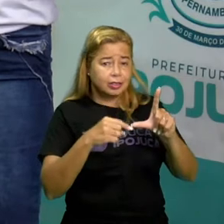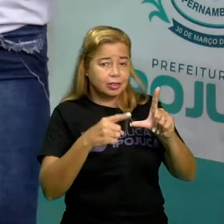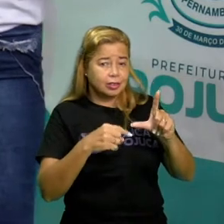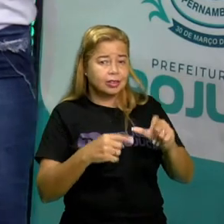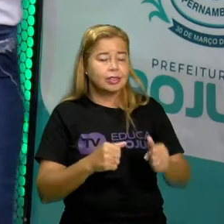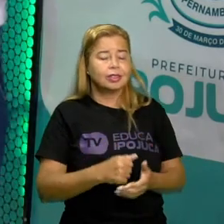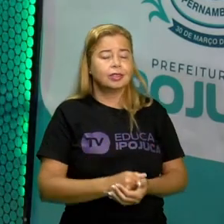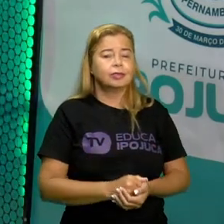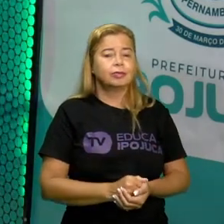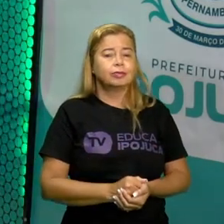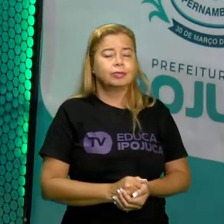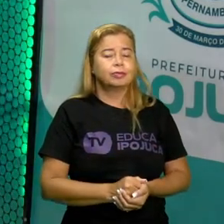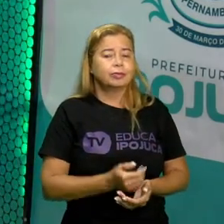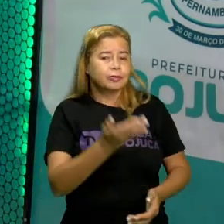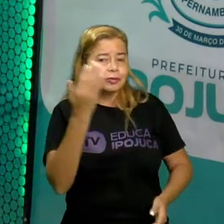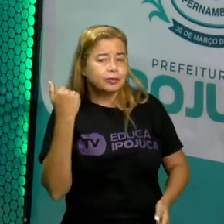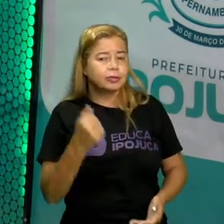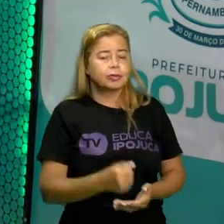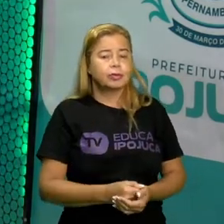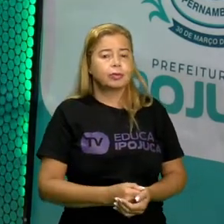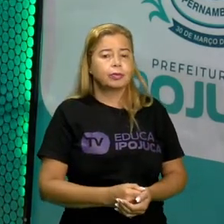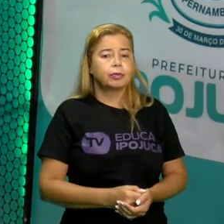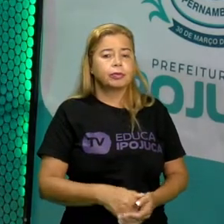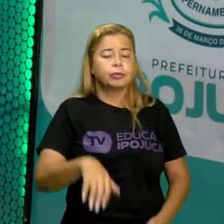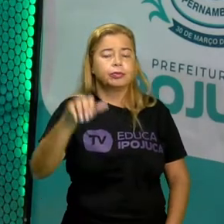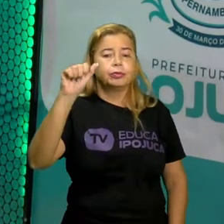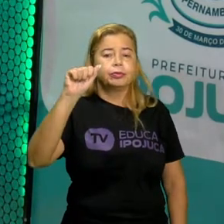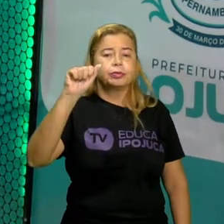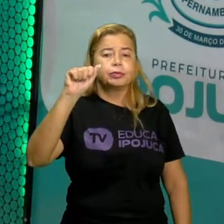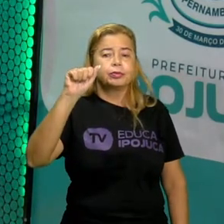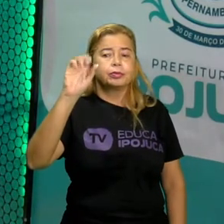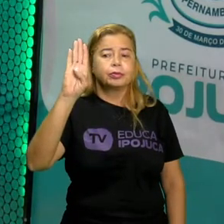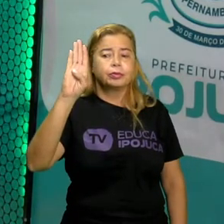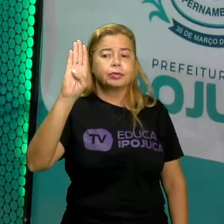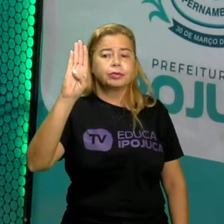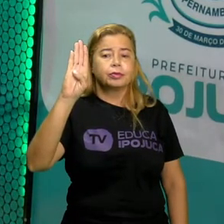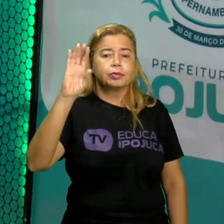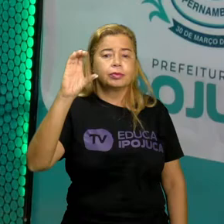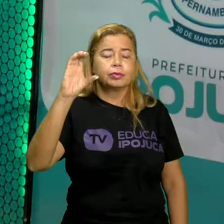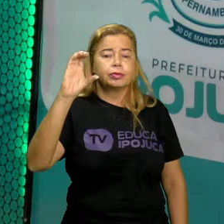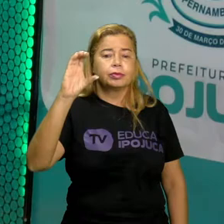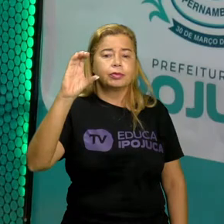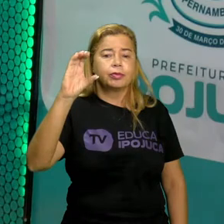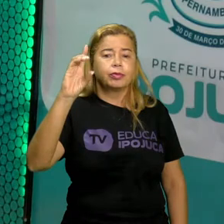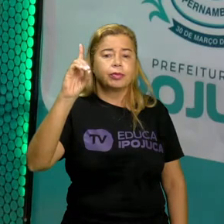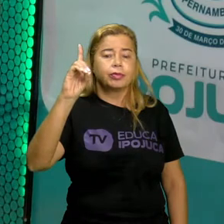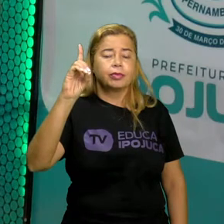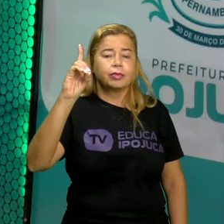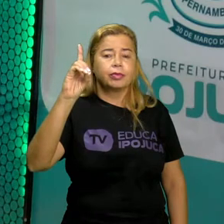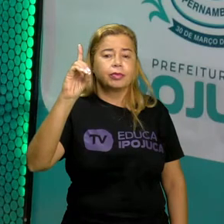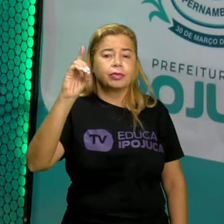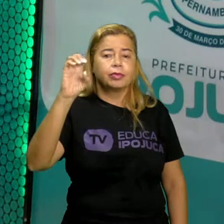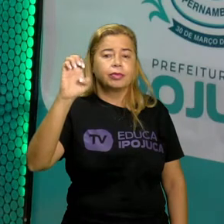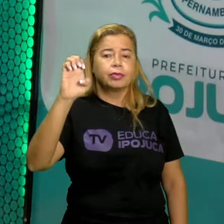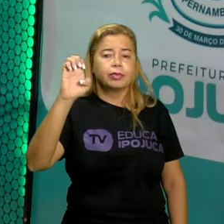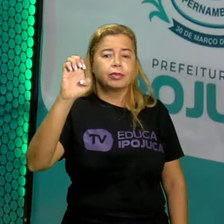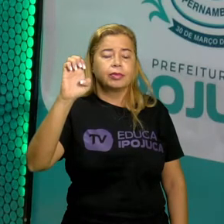alfabeto vamos lá nós temos aqui A B C D